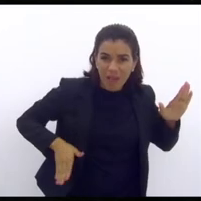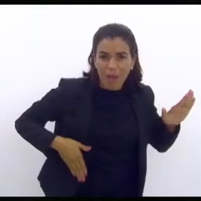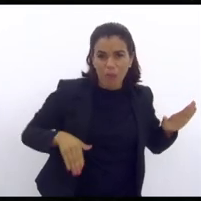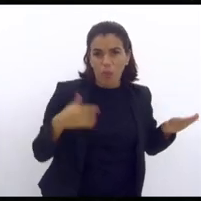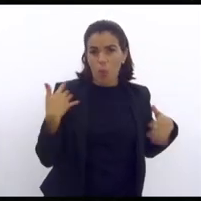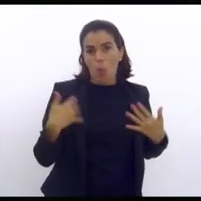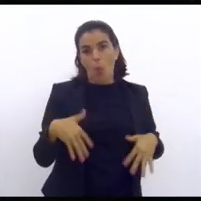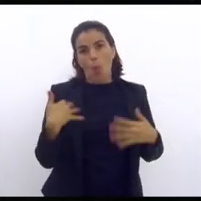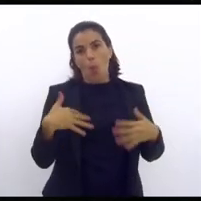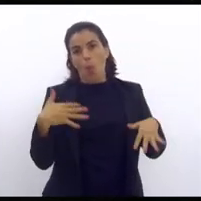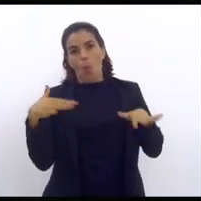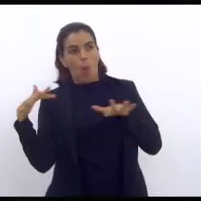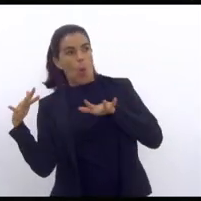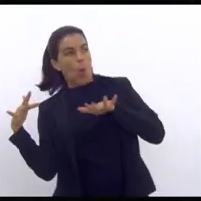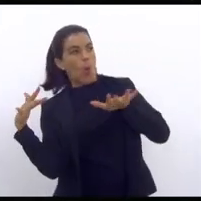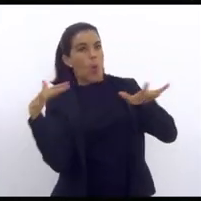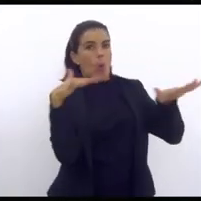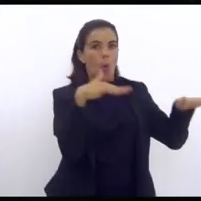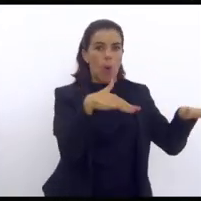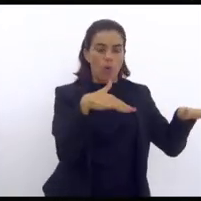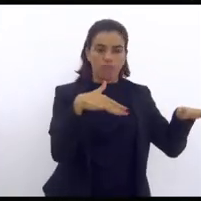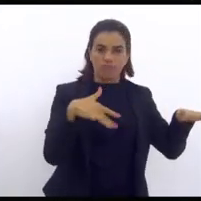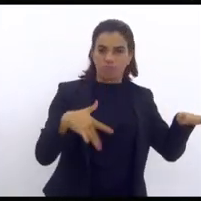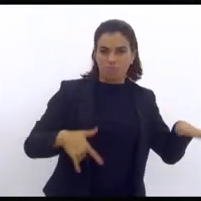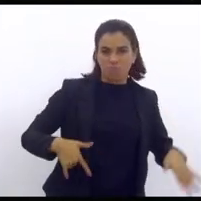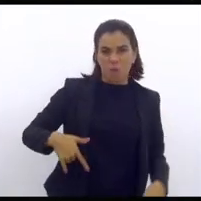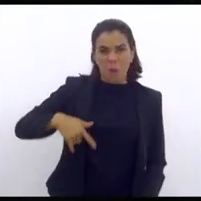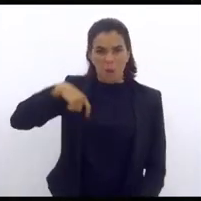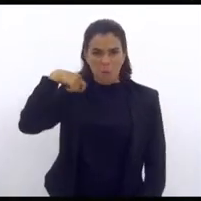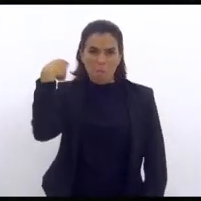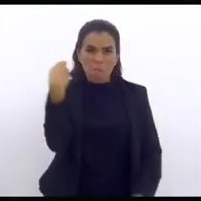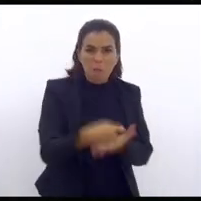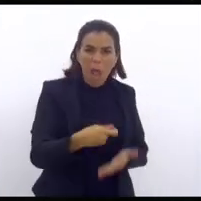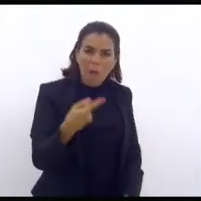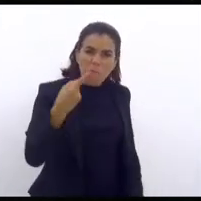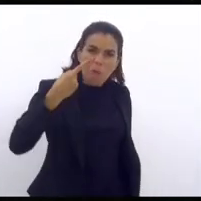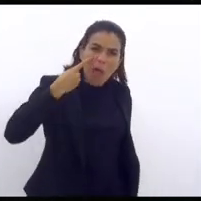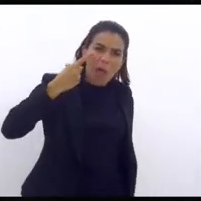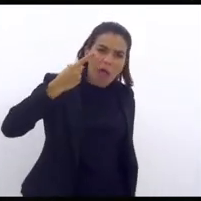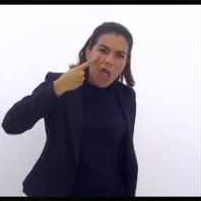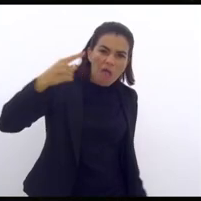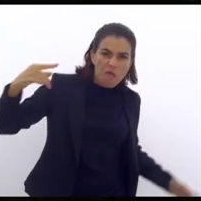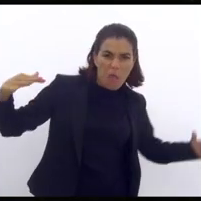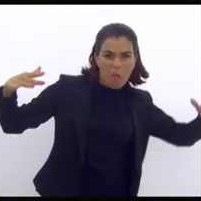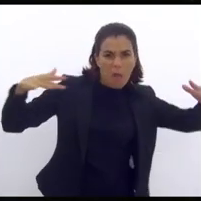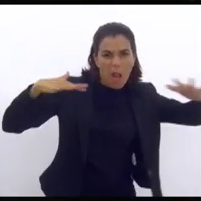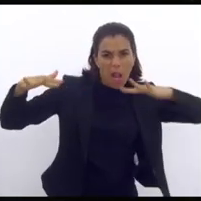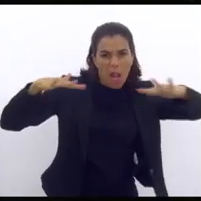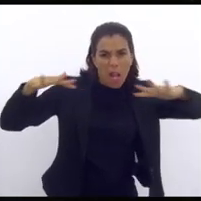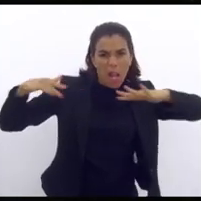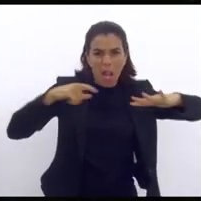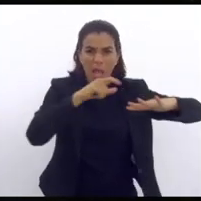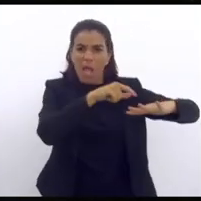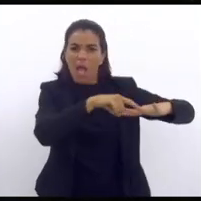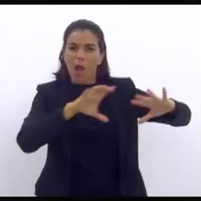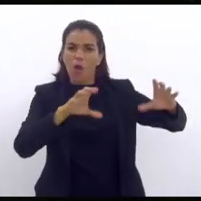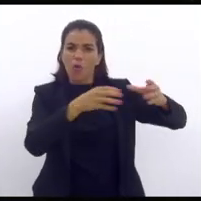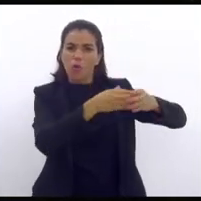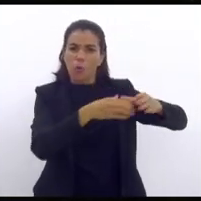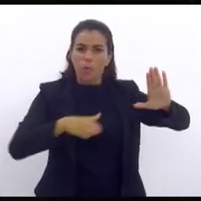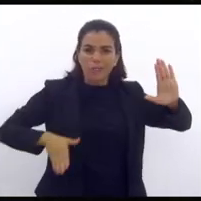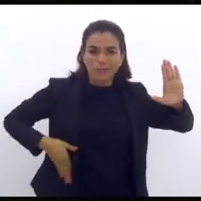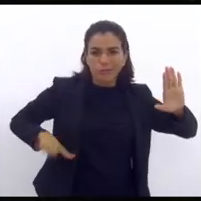chega até a ficar valente. Chega até a falar que paga para ver esse encontro para o cidadão de bem tomar porrada.